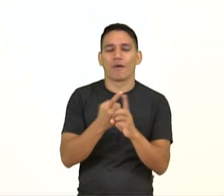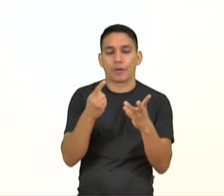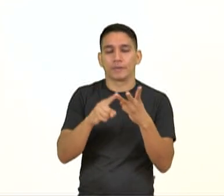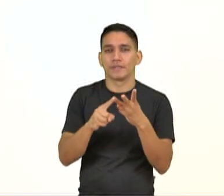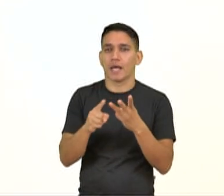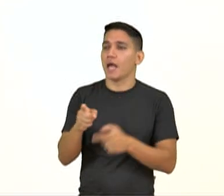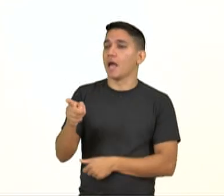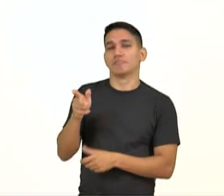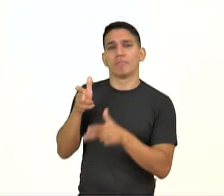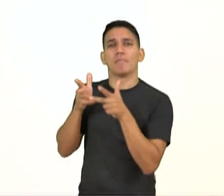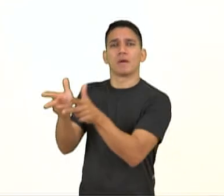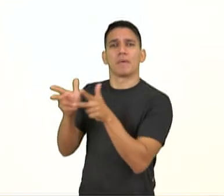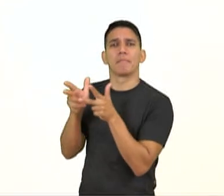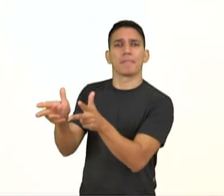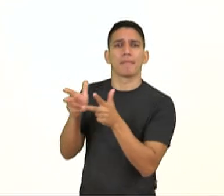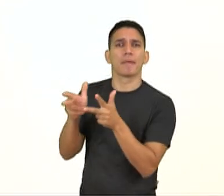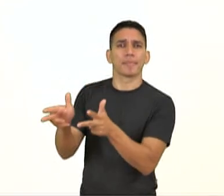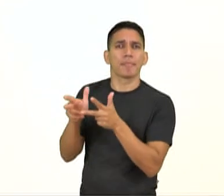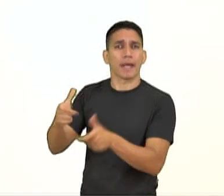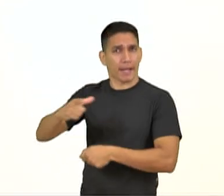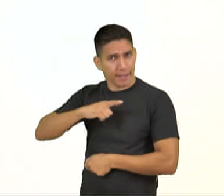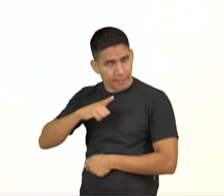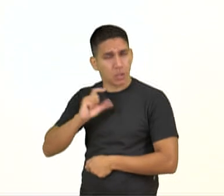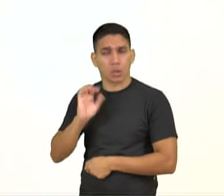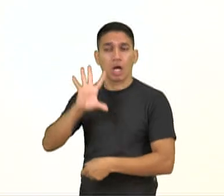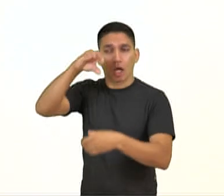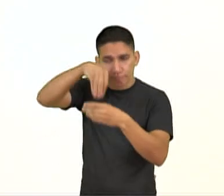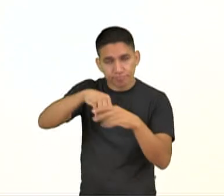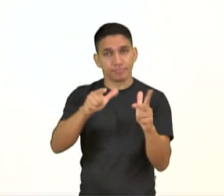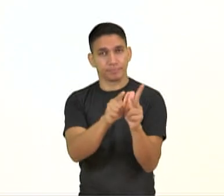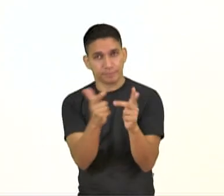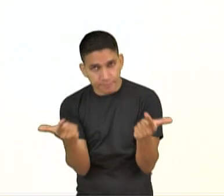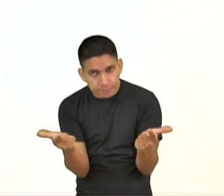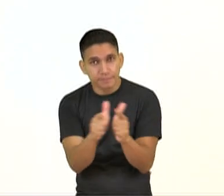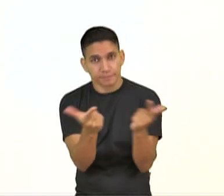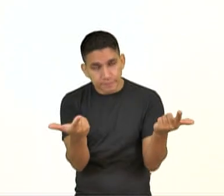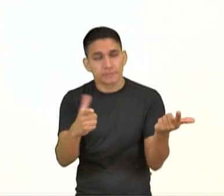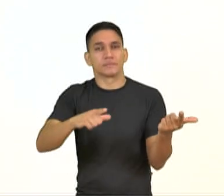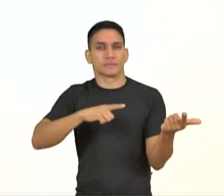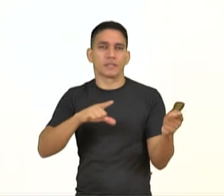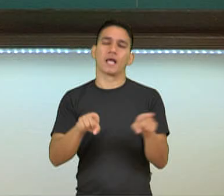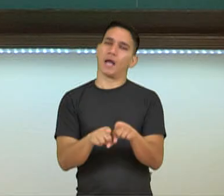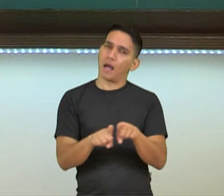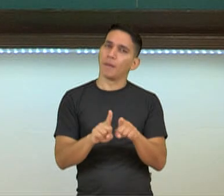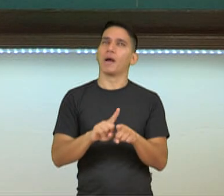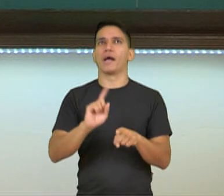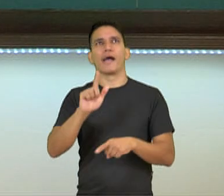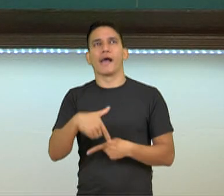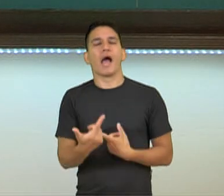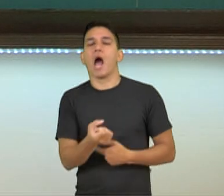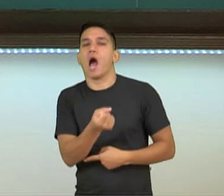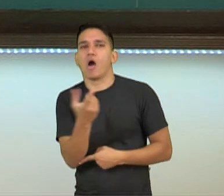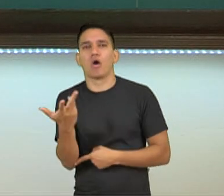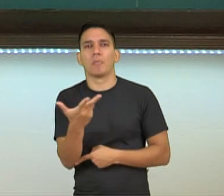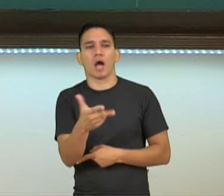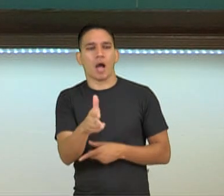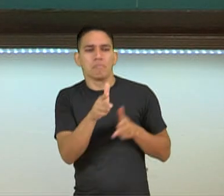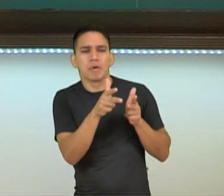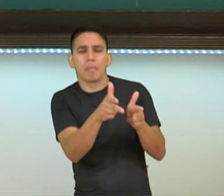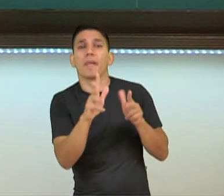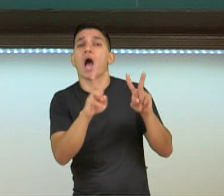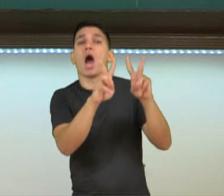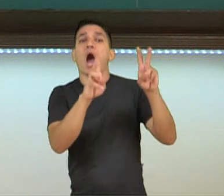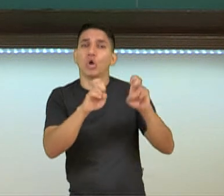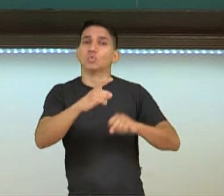entrevistas que também estão presentes nos jornais, que são aquelas entrevistas que são feitas sobre um dado